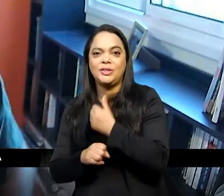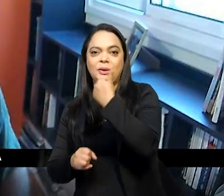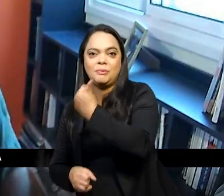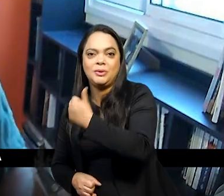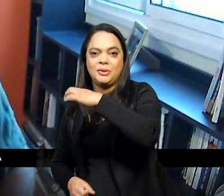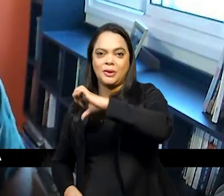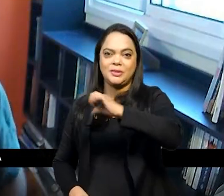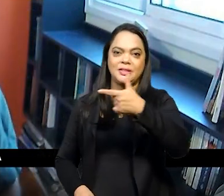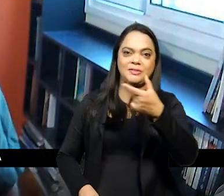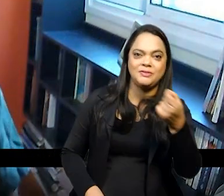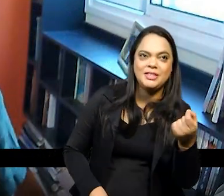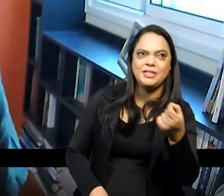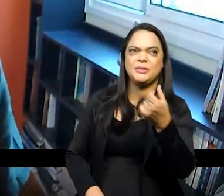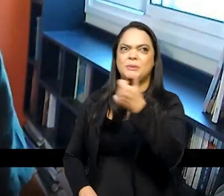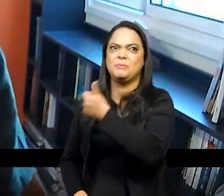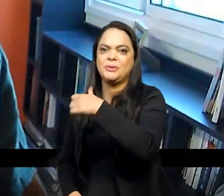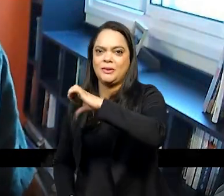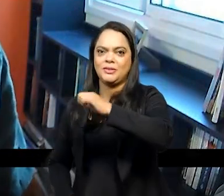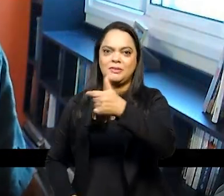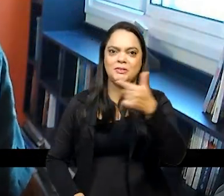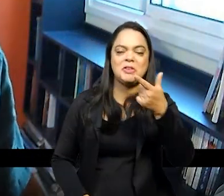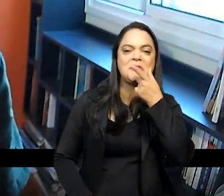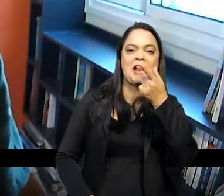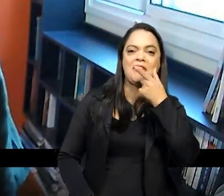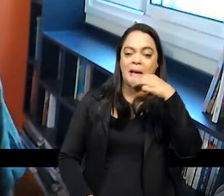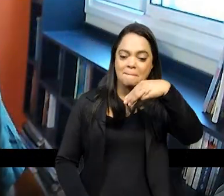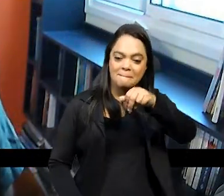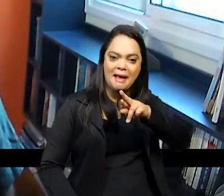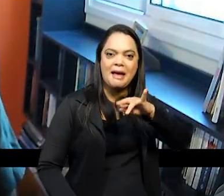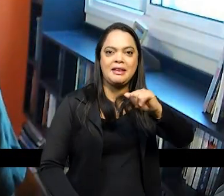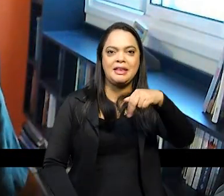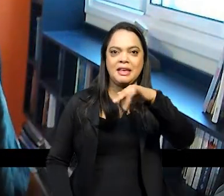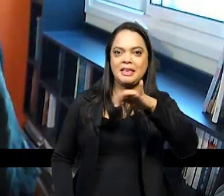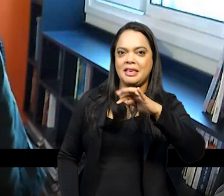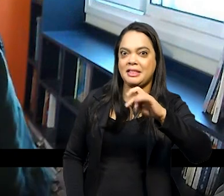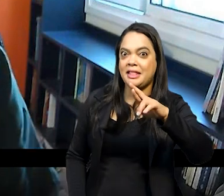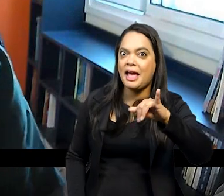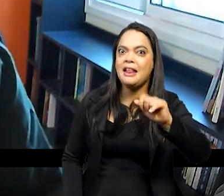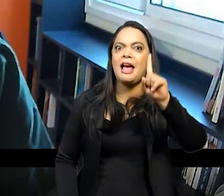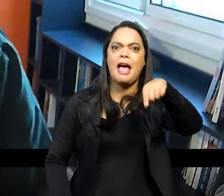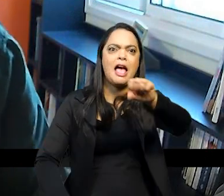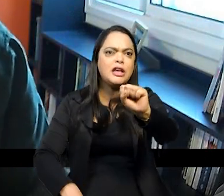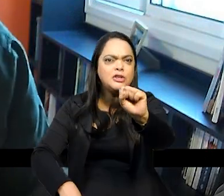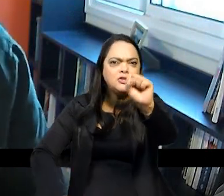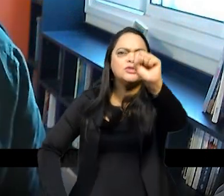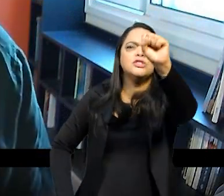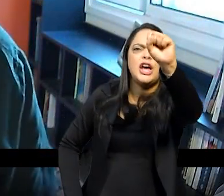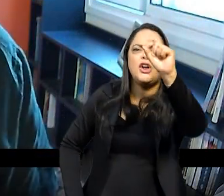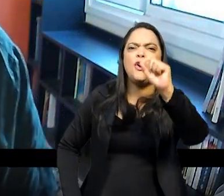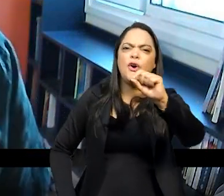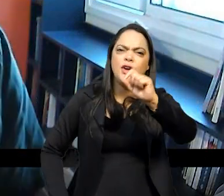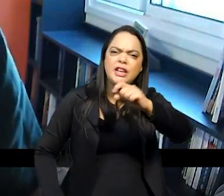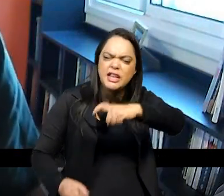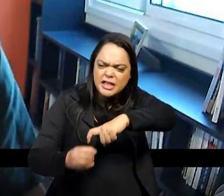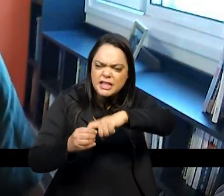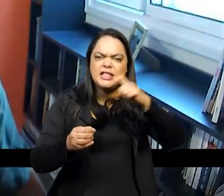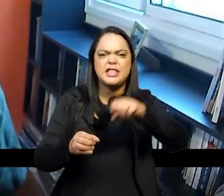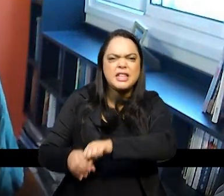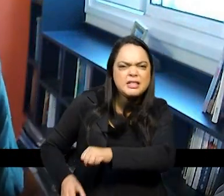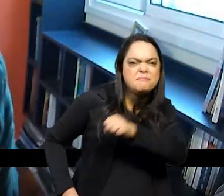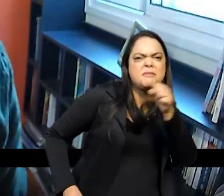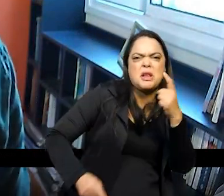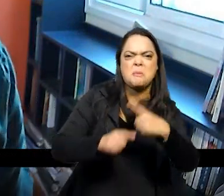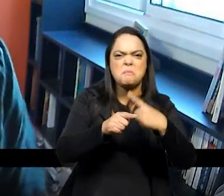a Maria Quitéria foi uma verdadeira heroína da independência porque além de ser mulher se